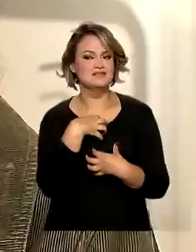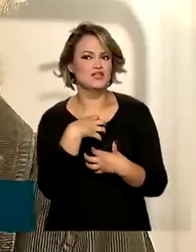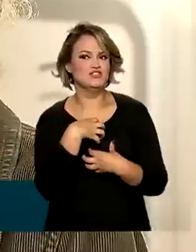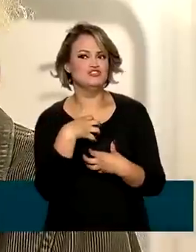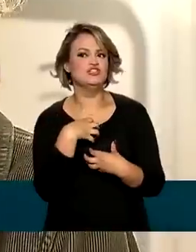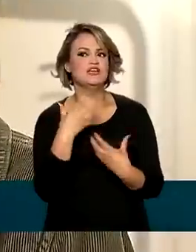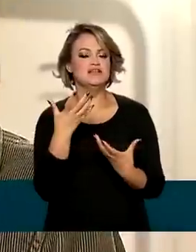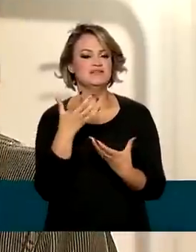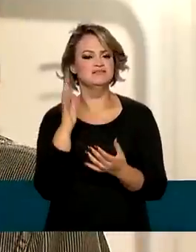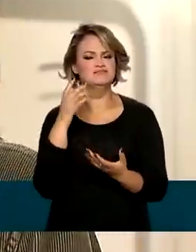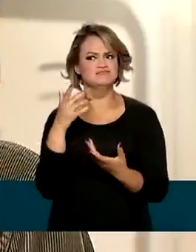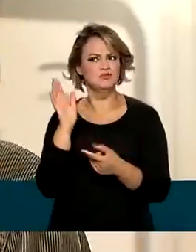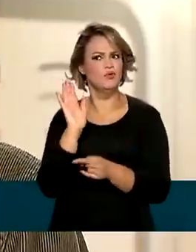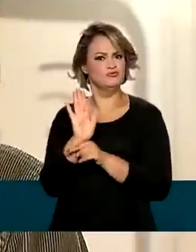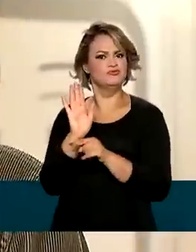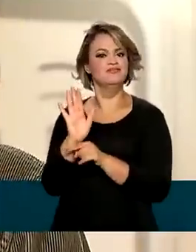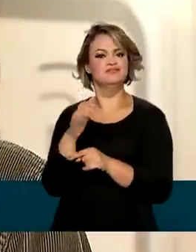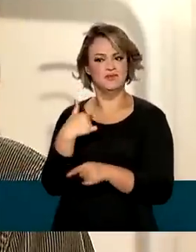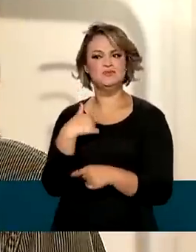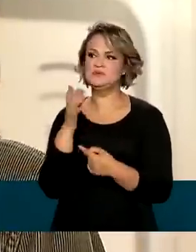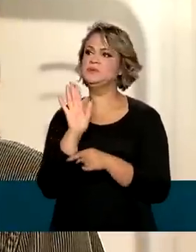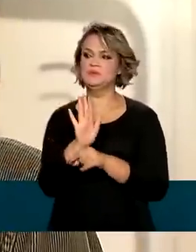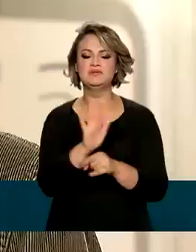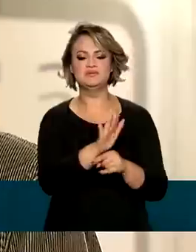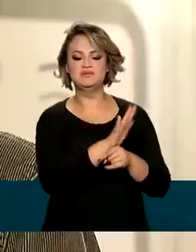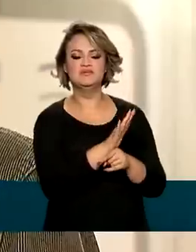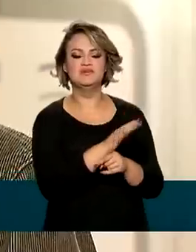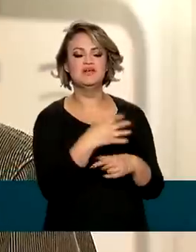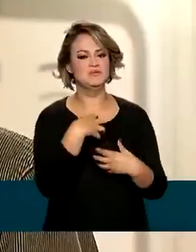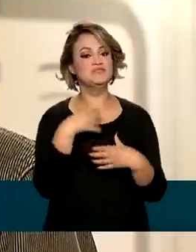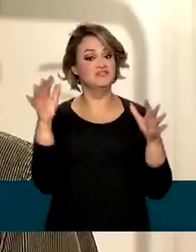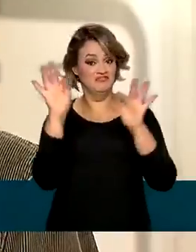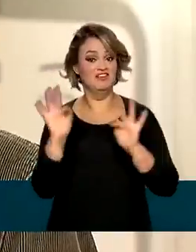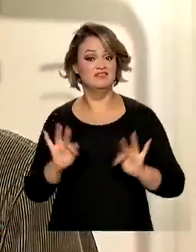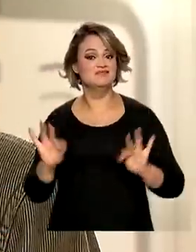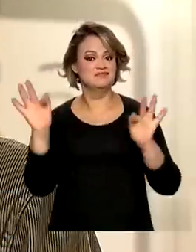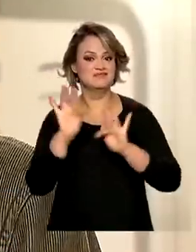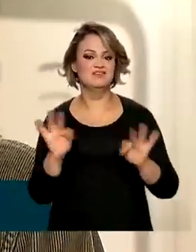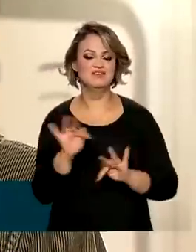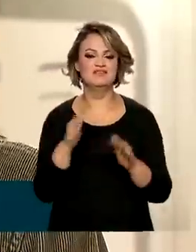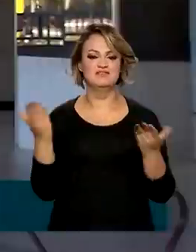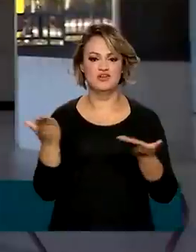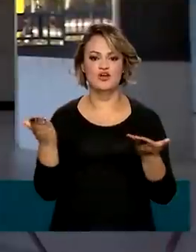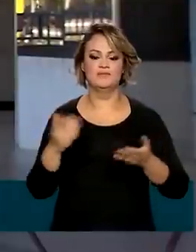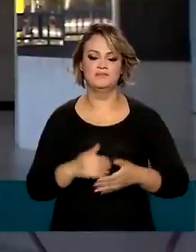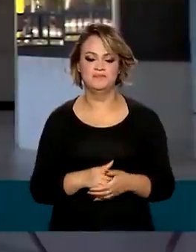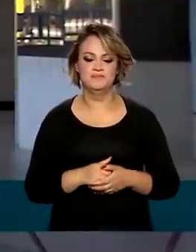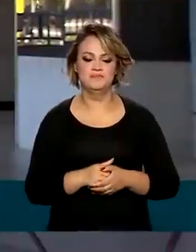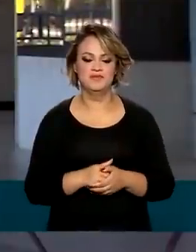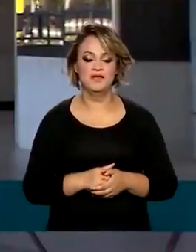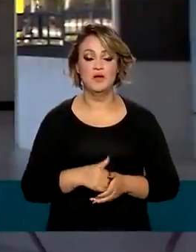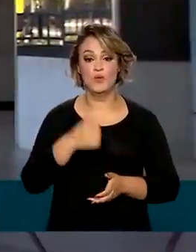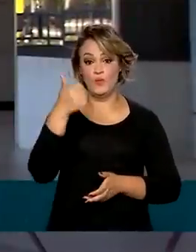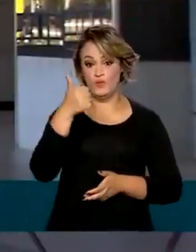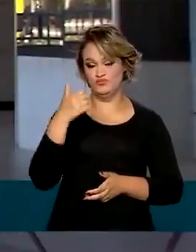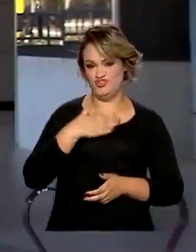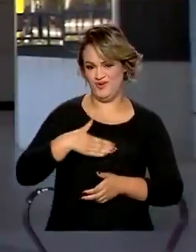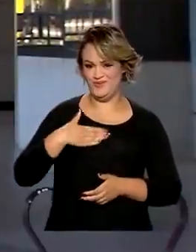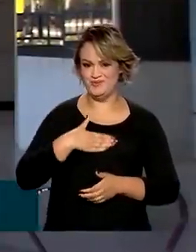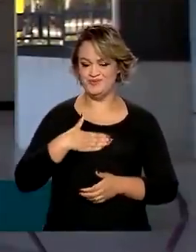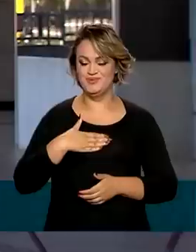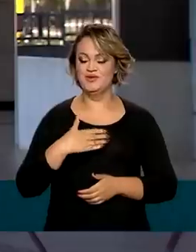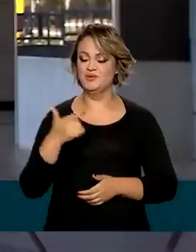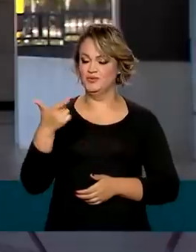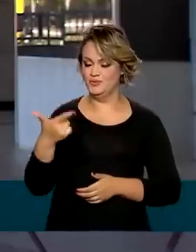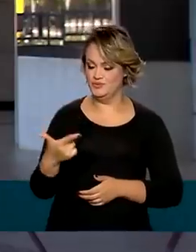de estar colaborando. Eu me sinto muito feliz com esse momento. A partir de 1º de agosto, os